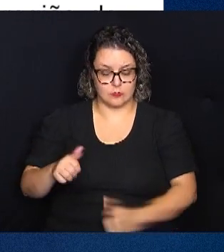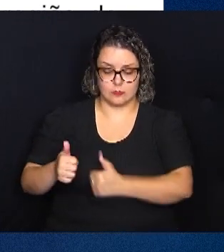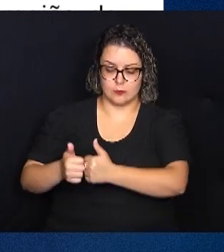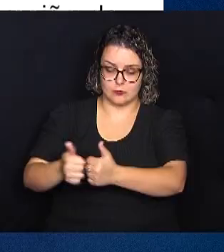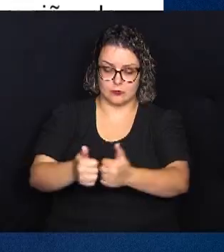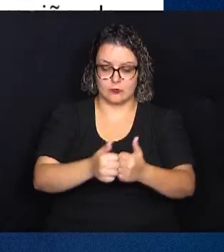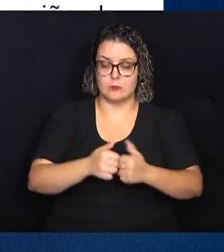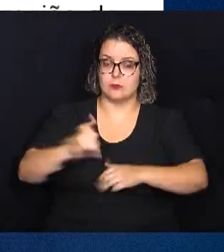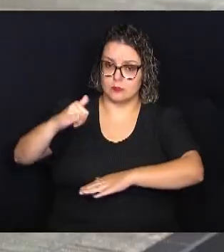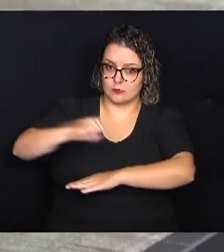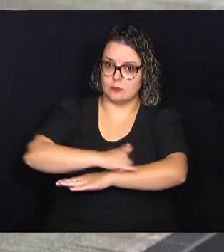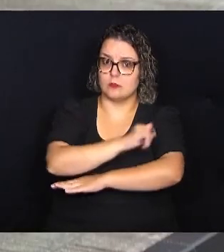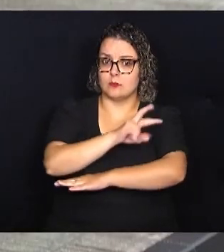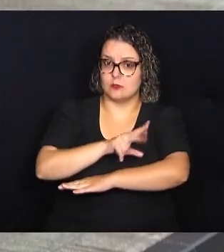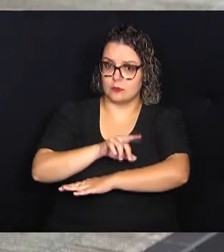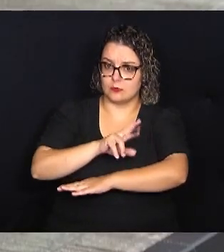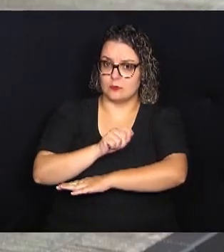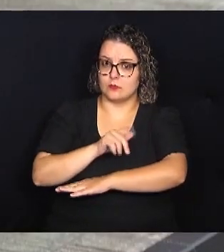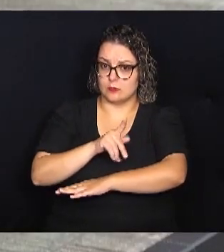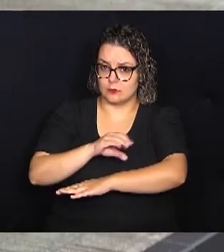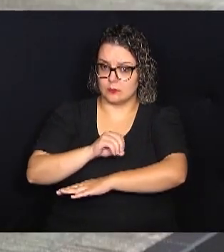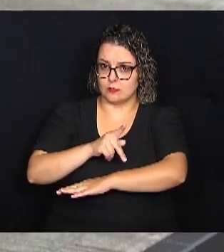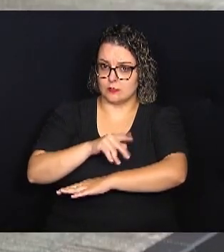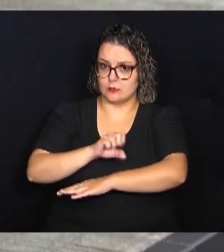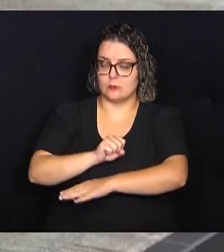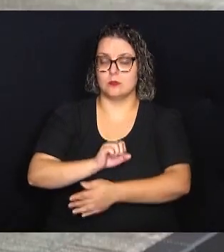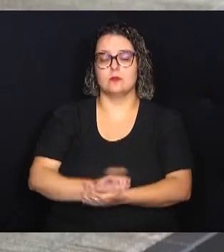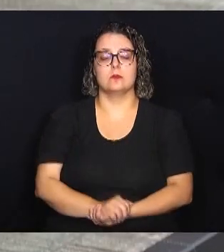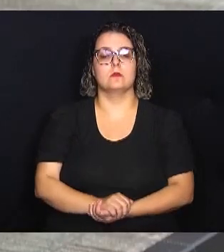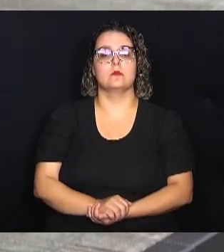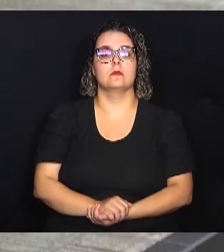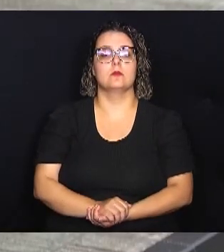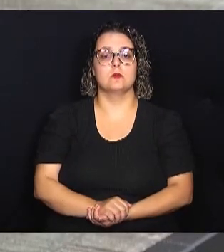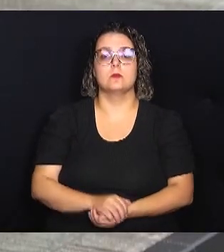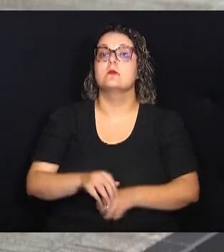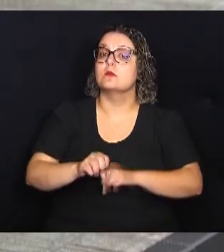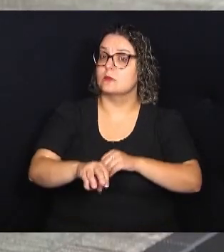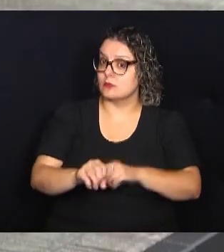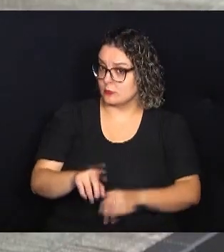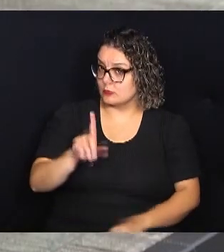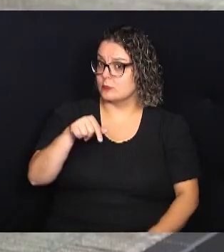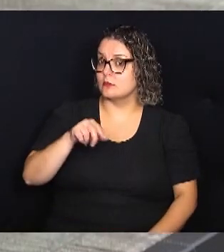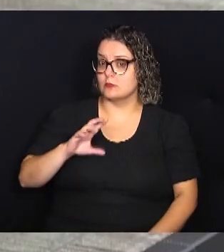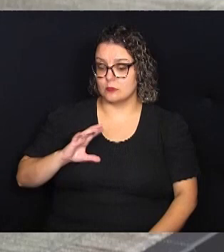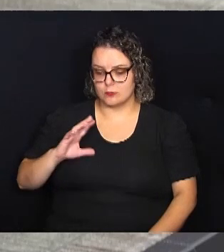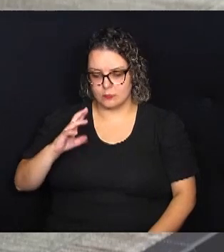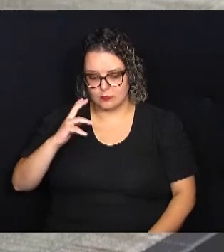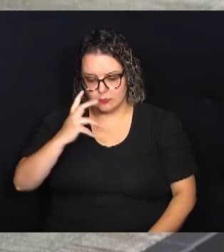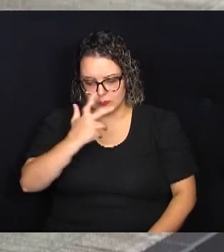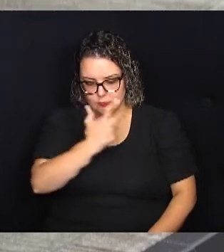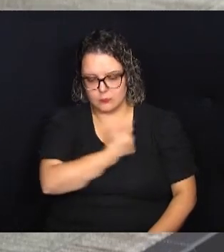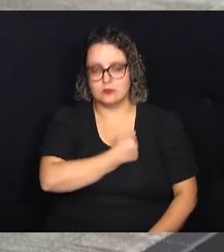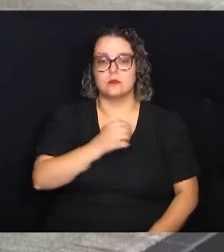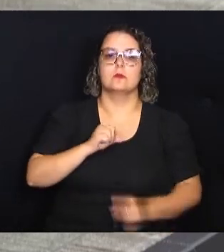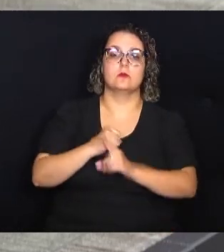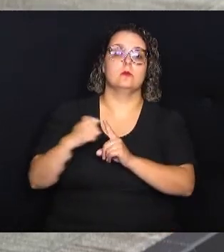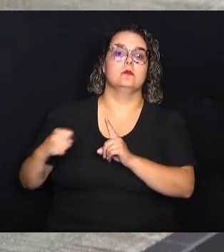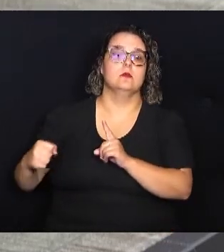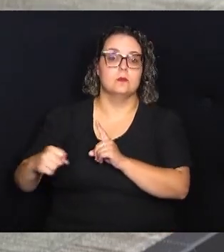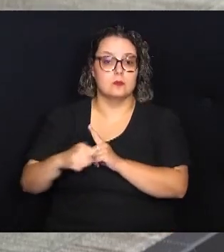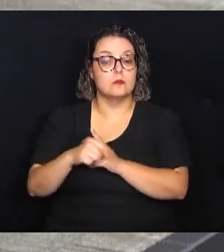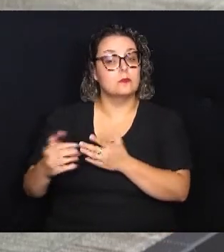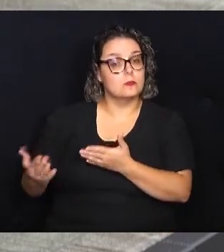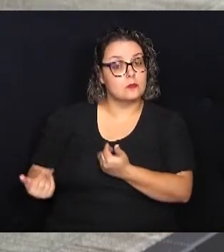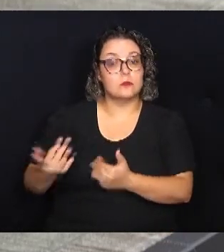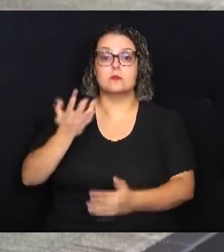aeroporto de Viracopos. Nós acreditamos que a educação é um dos meios de resgate da sociedade, do jovem, da